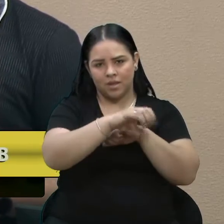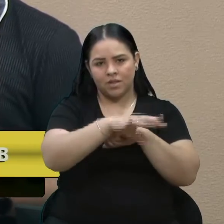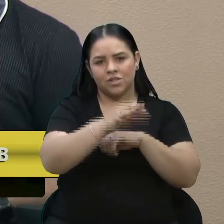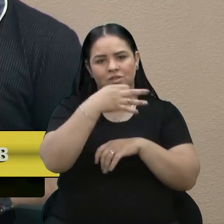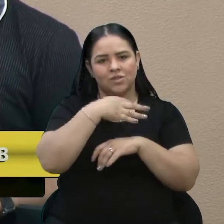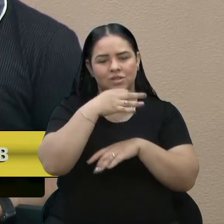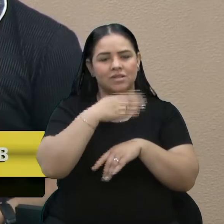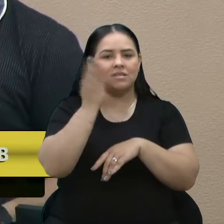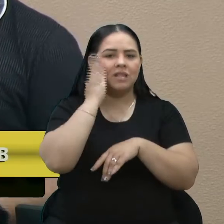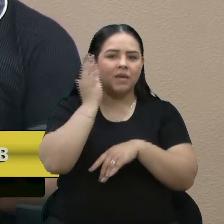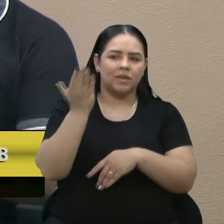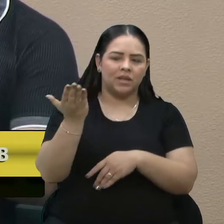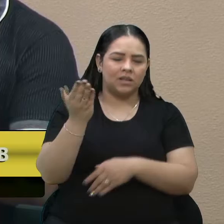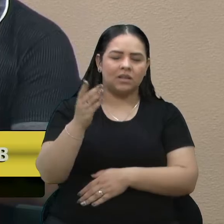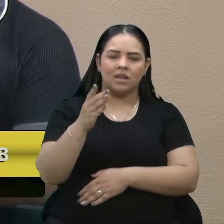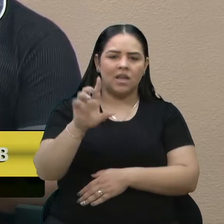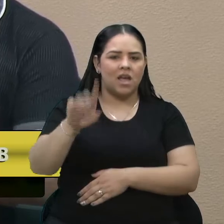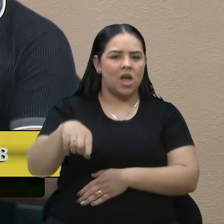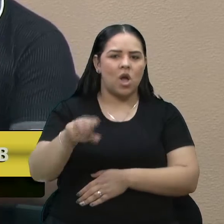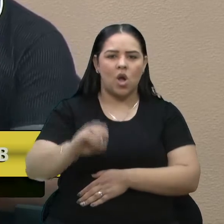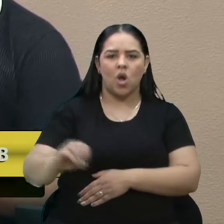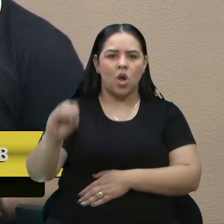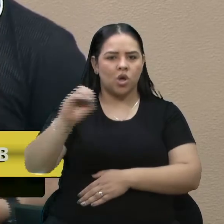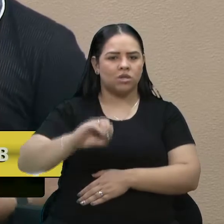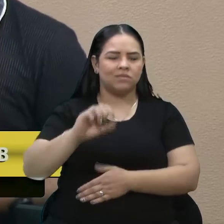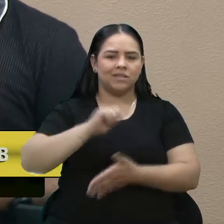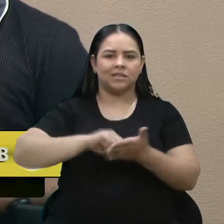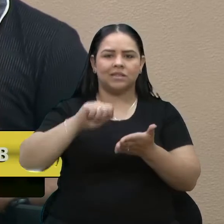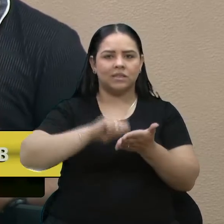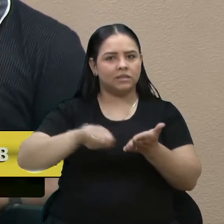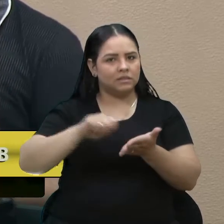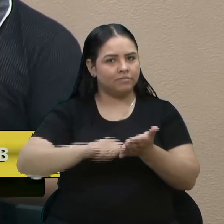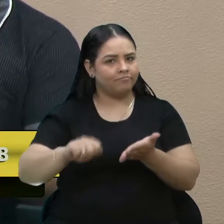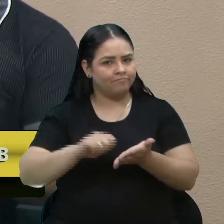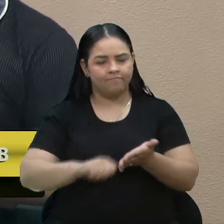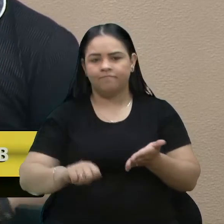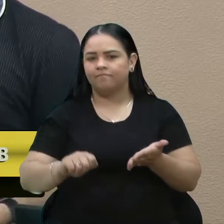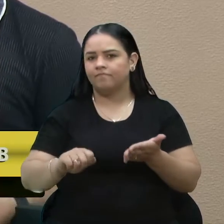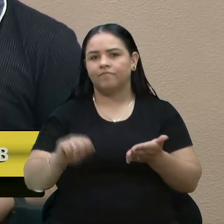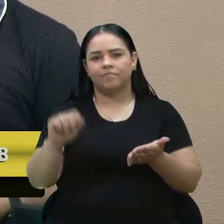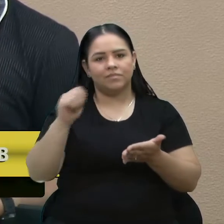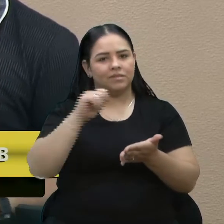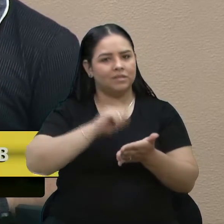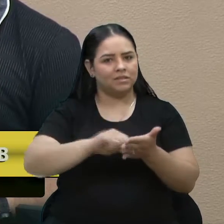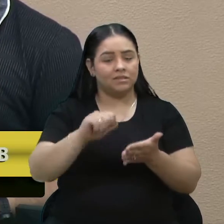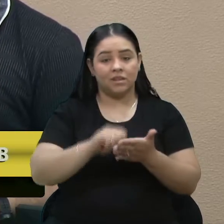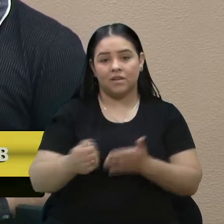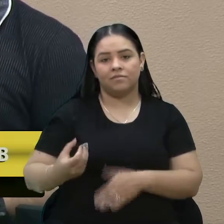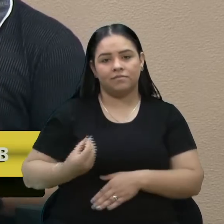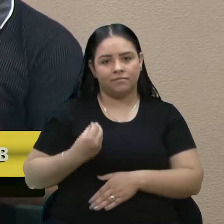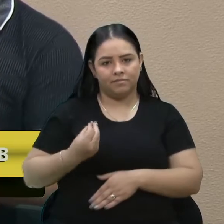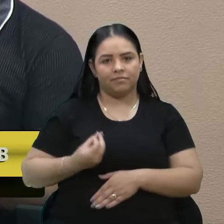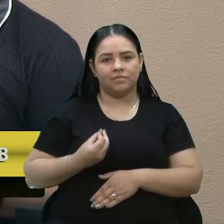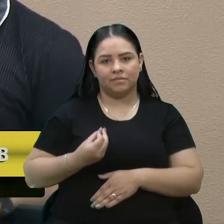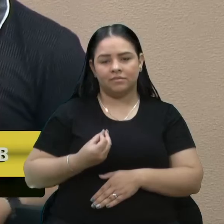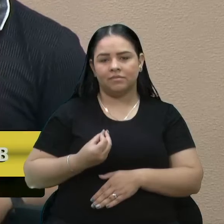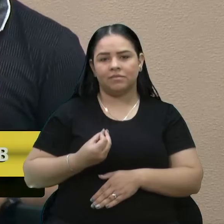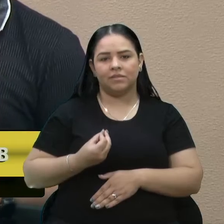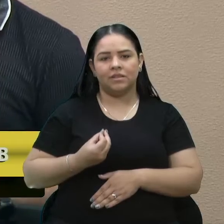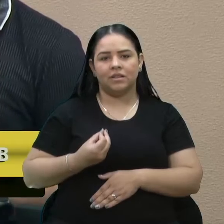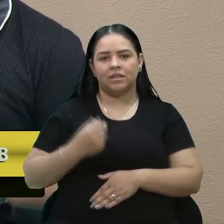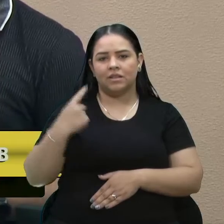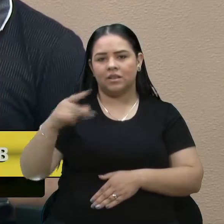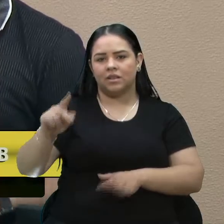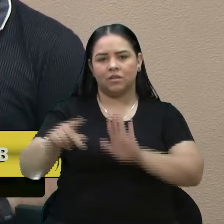espirituoso, e fazia, e escrevia, né, Dani, escrevia a vida real, né, através